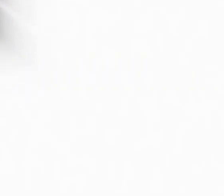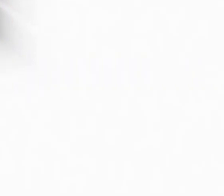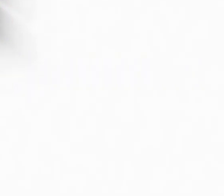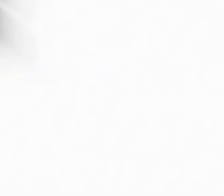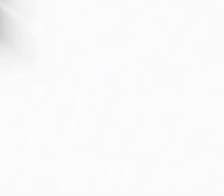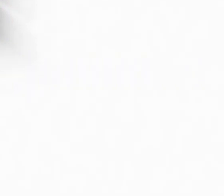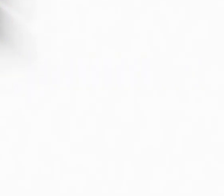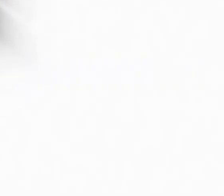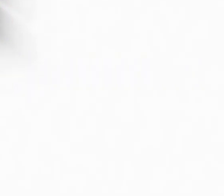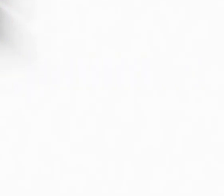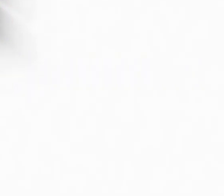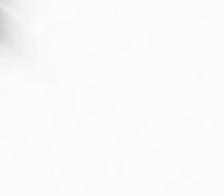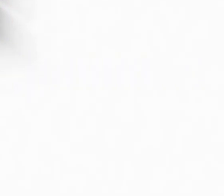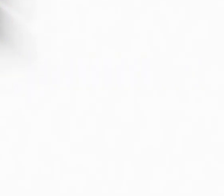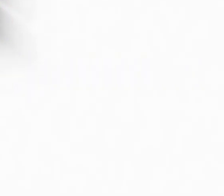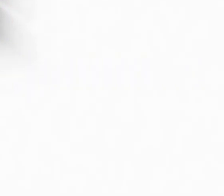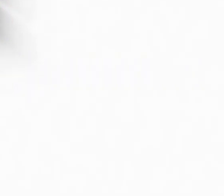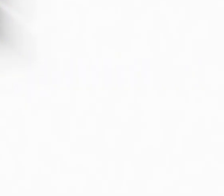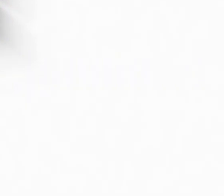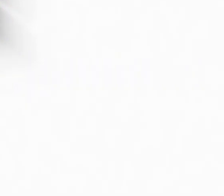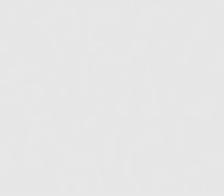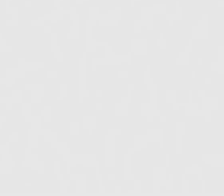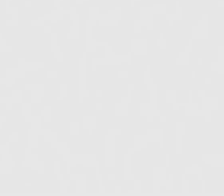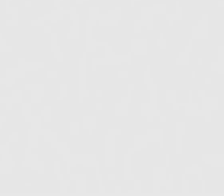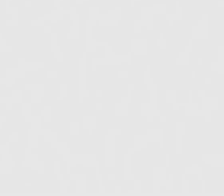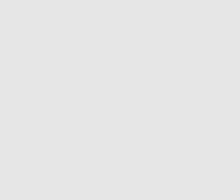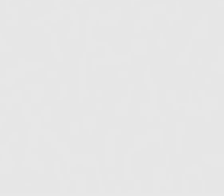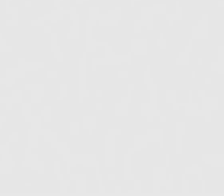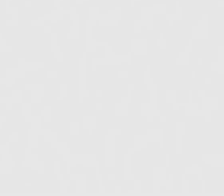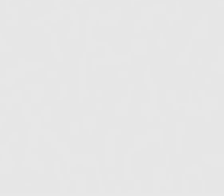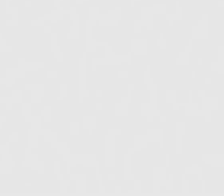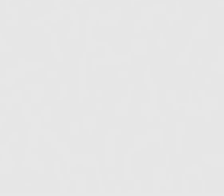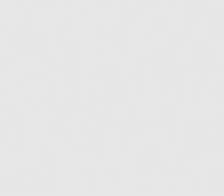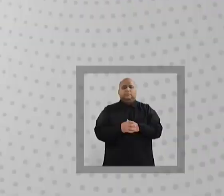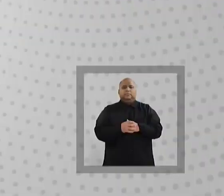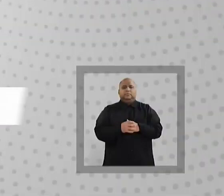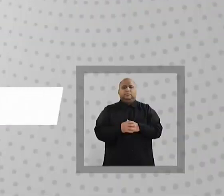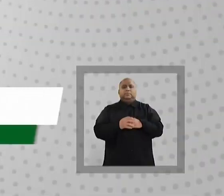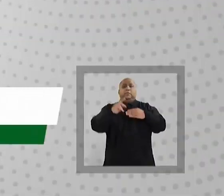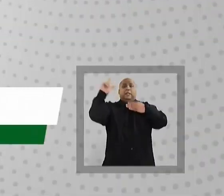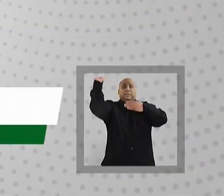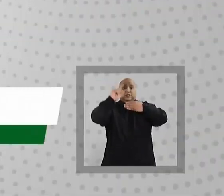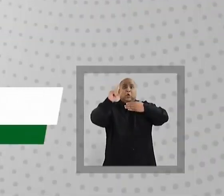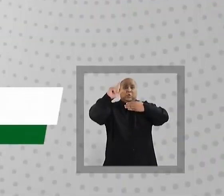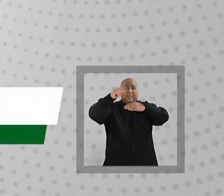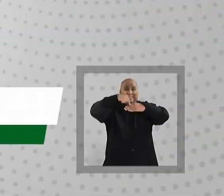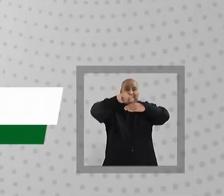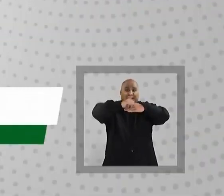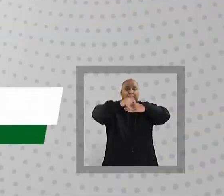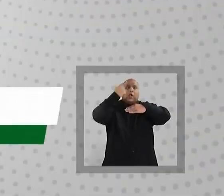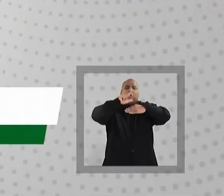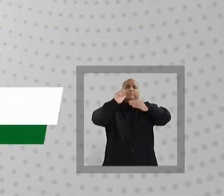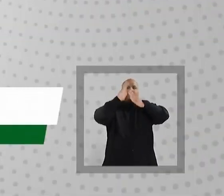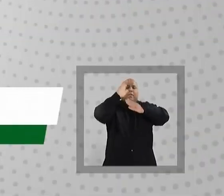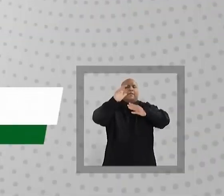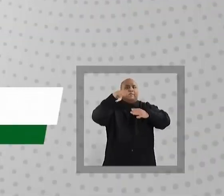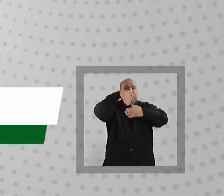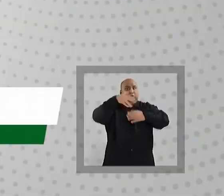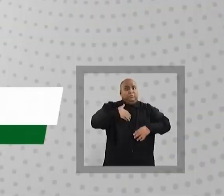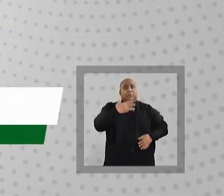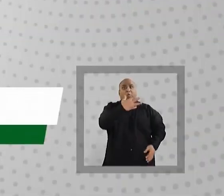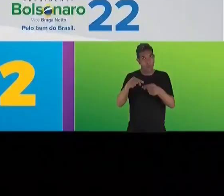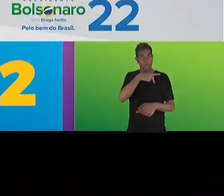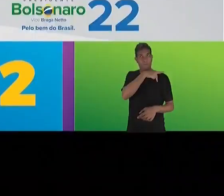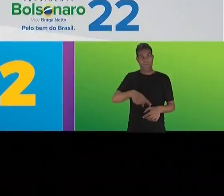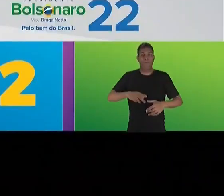Jandira Federal, 6565. Partido Verde. Energia solar nas comunidades. André Lazzaroni,